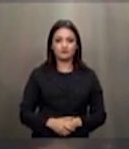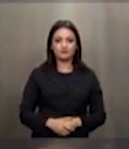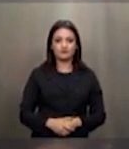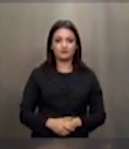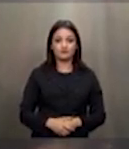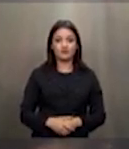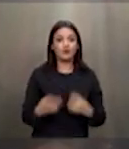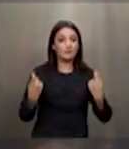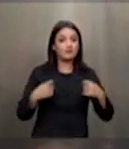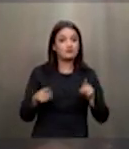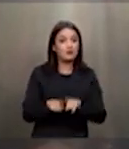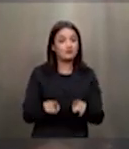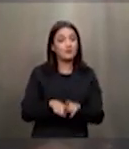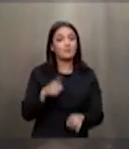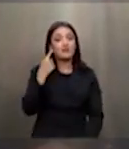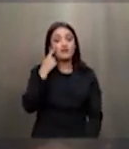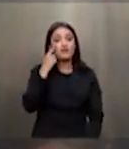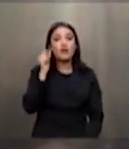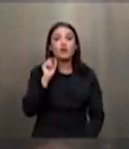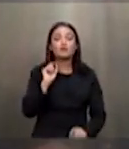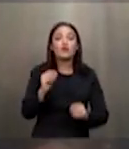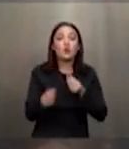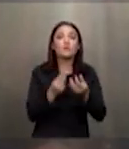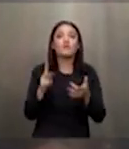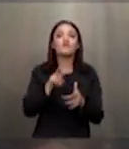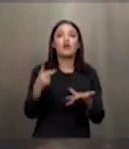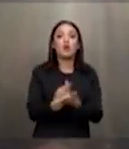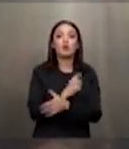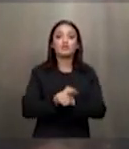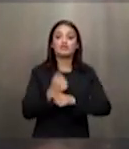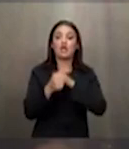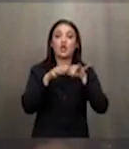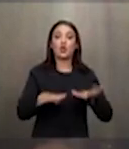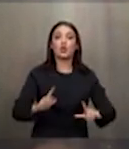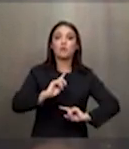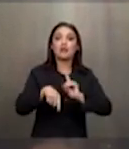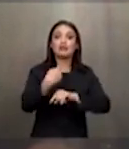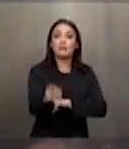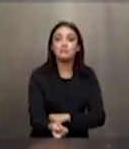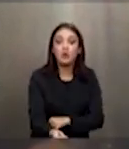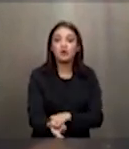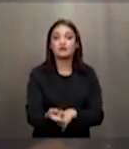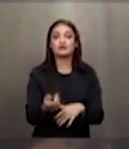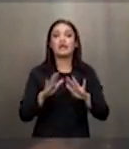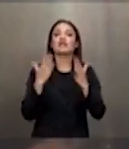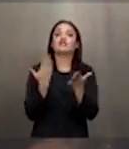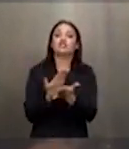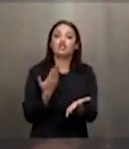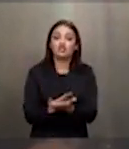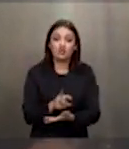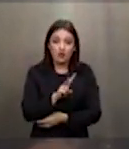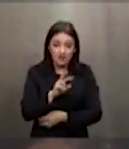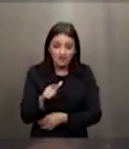considerar ainda o cenário pós-pandêmico onde nossa economia está convalida as nossas escolas terão enormes